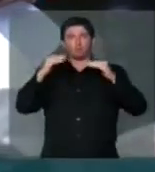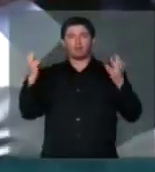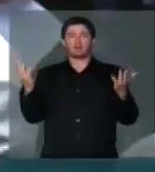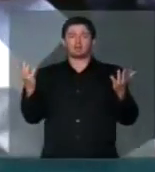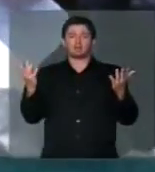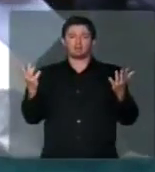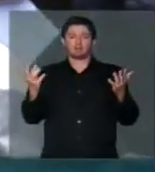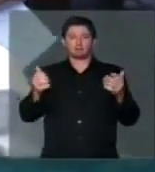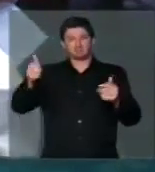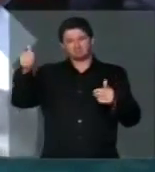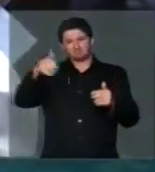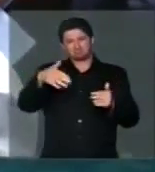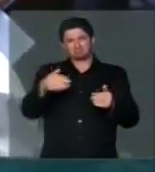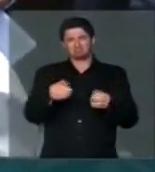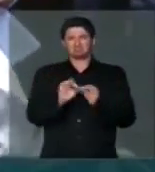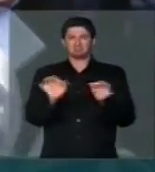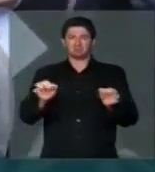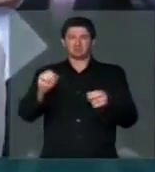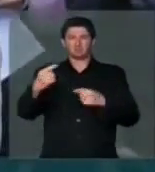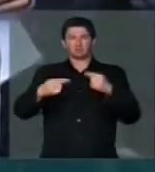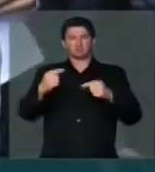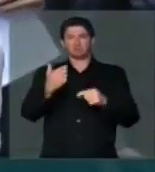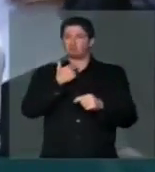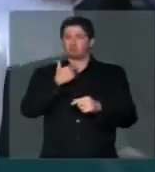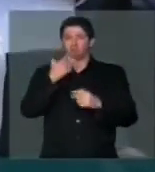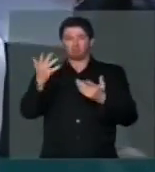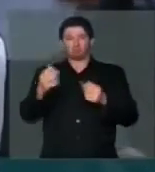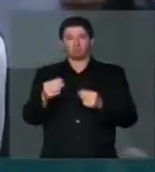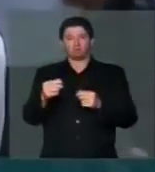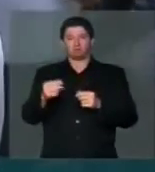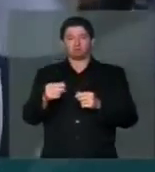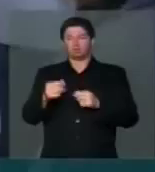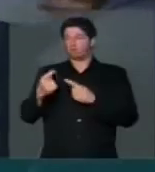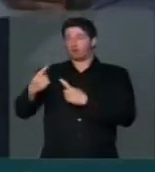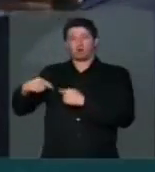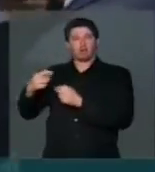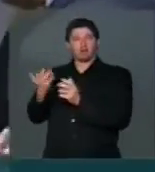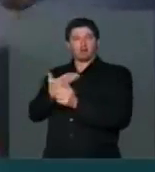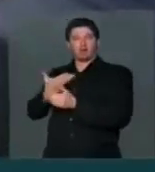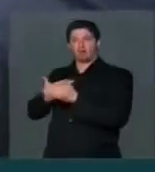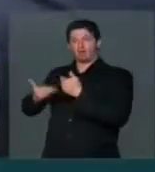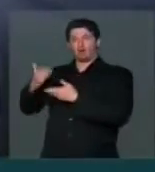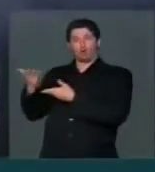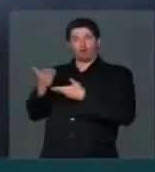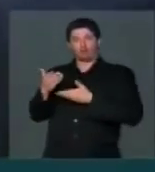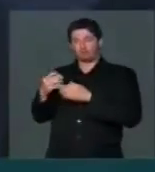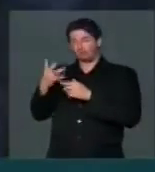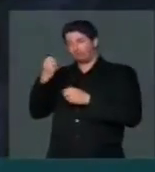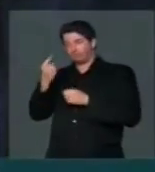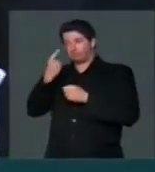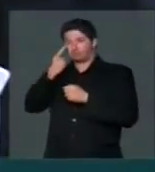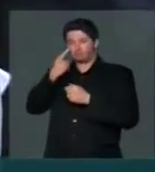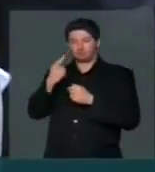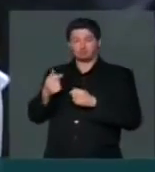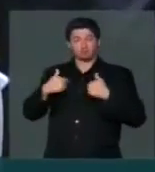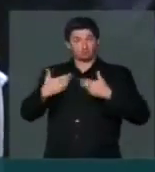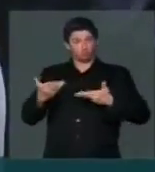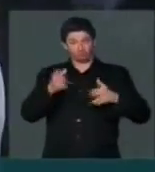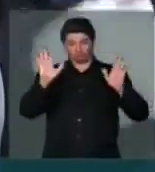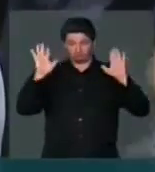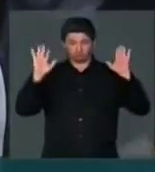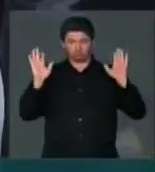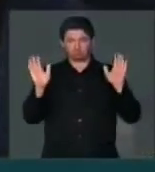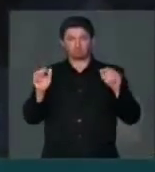medíocre de debate. Não pode ser um convescote dos que foram convidados. Eu não convidei ninguém, a estava